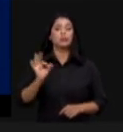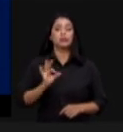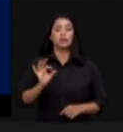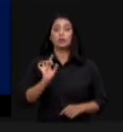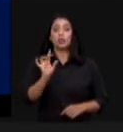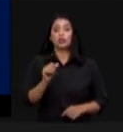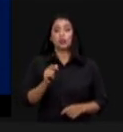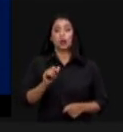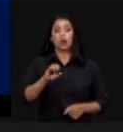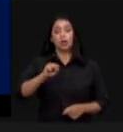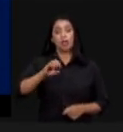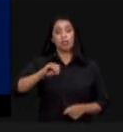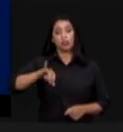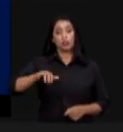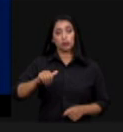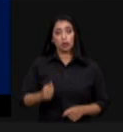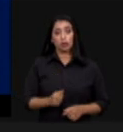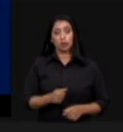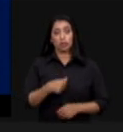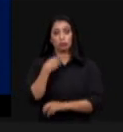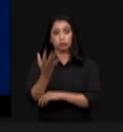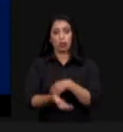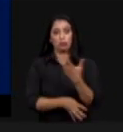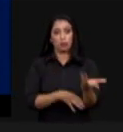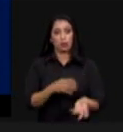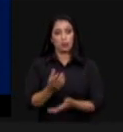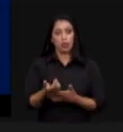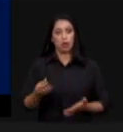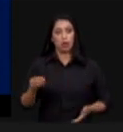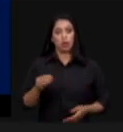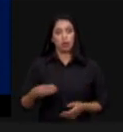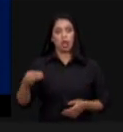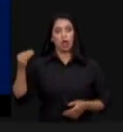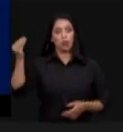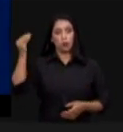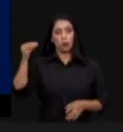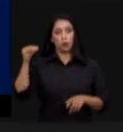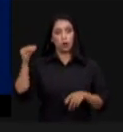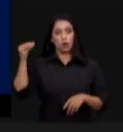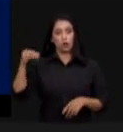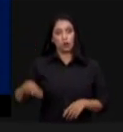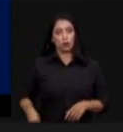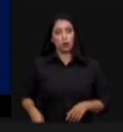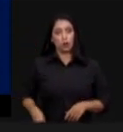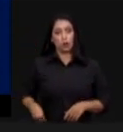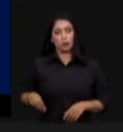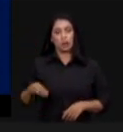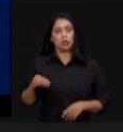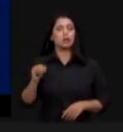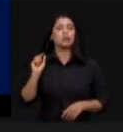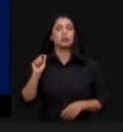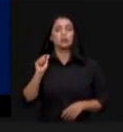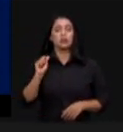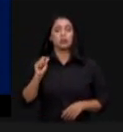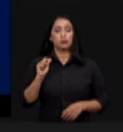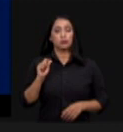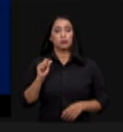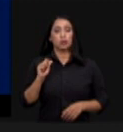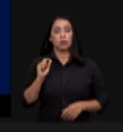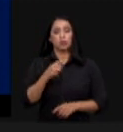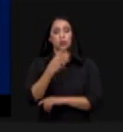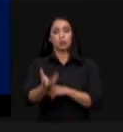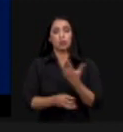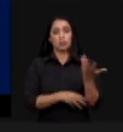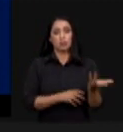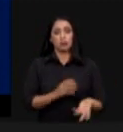não é a soja e o milho o vetor relevante de desmatamento no país, embora seja o que tente ser, de forma recorrente, colocado em campanhas